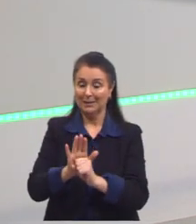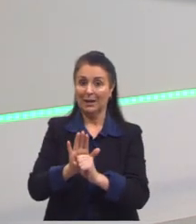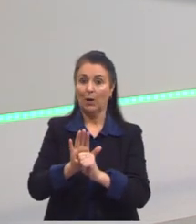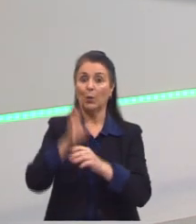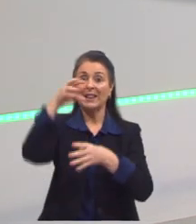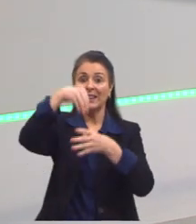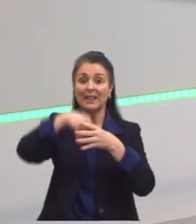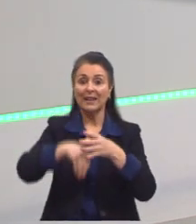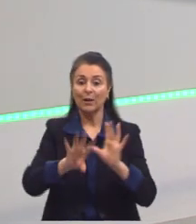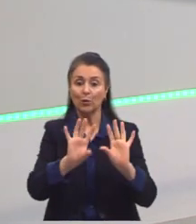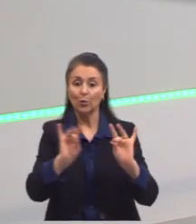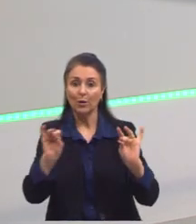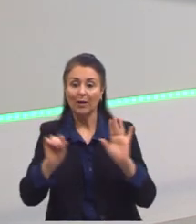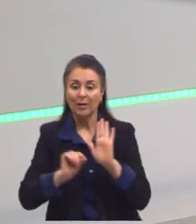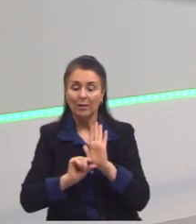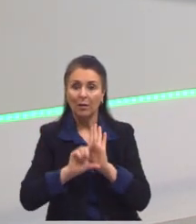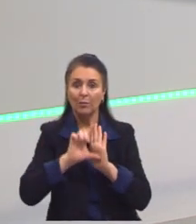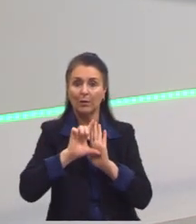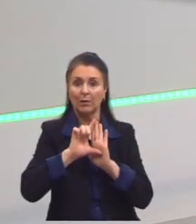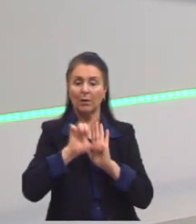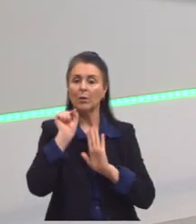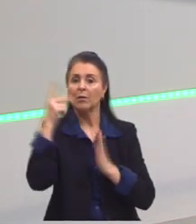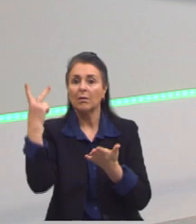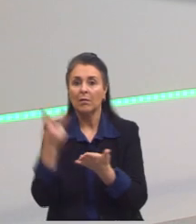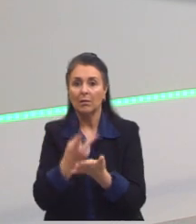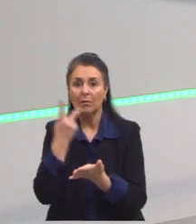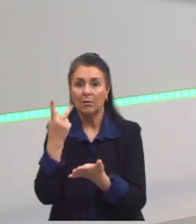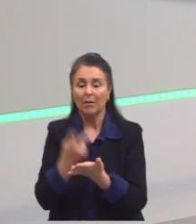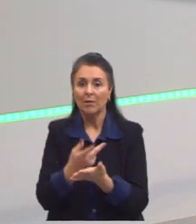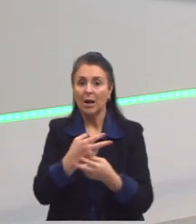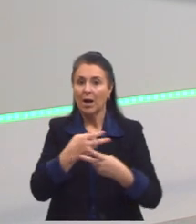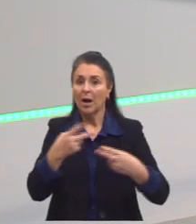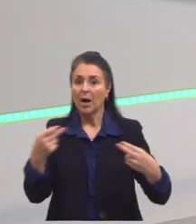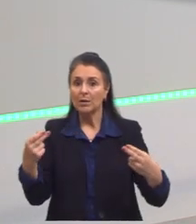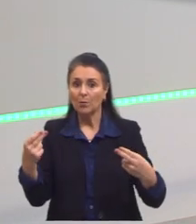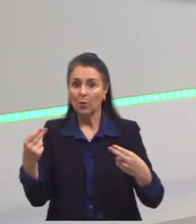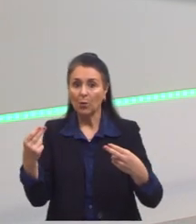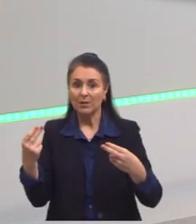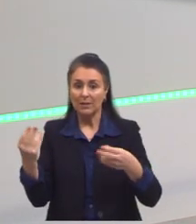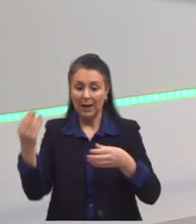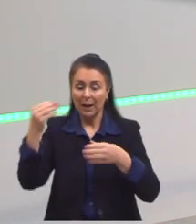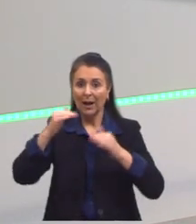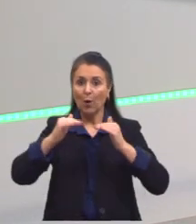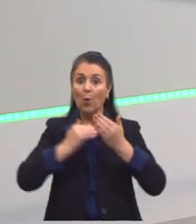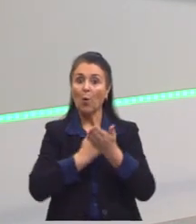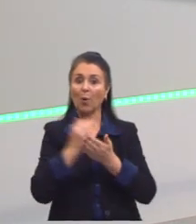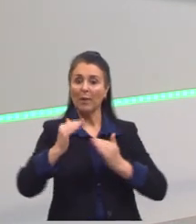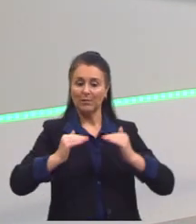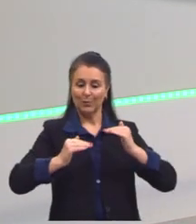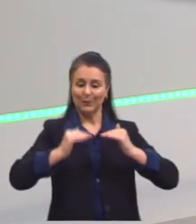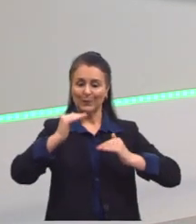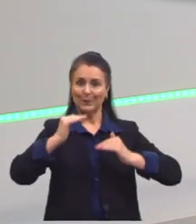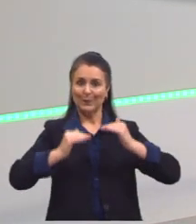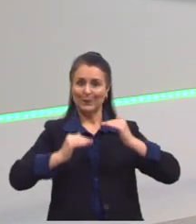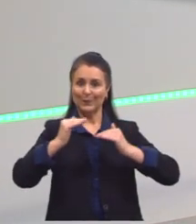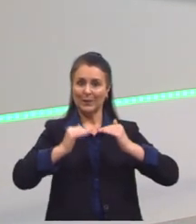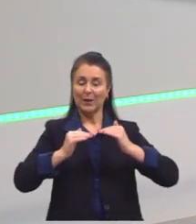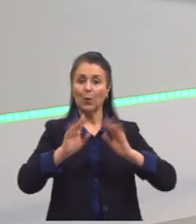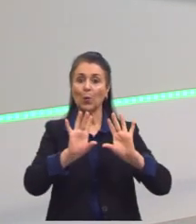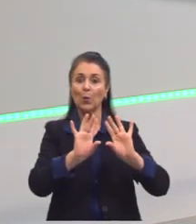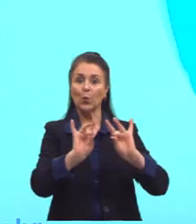aumenta então o que que acontece? As coisas tendem a entrar em equilíbrio então é esse líquido que está